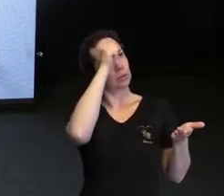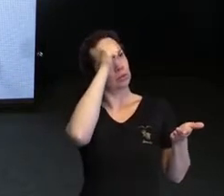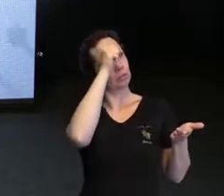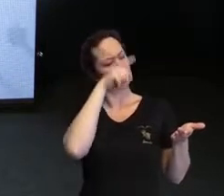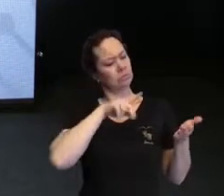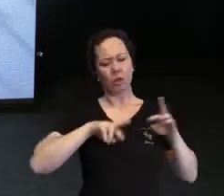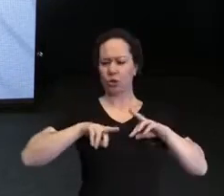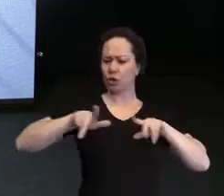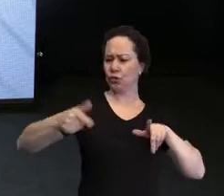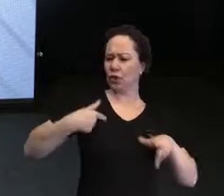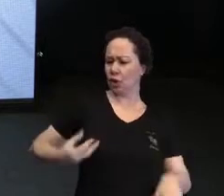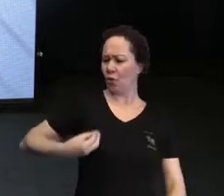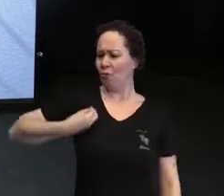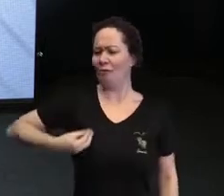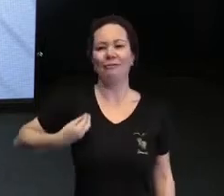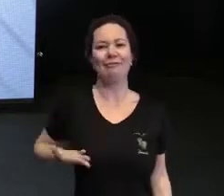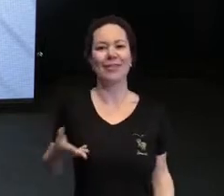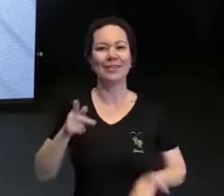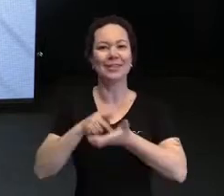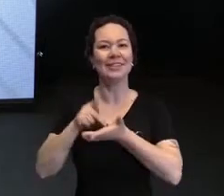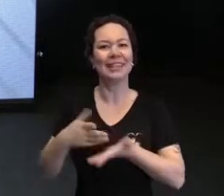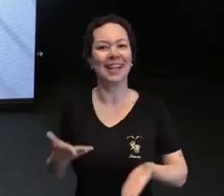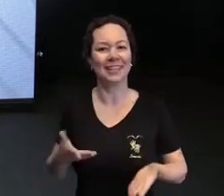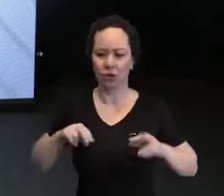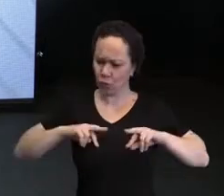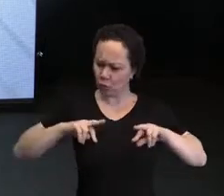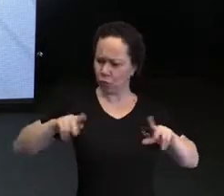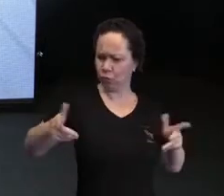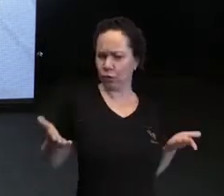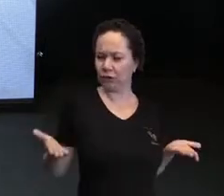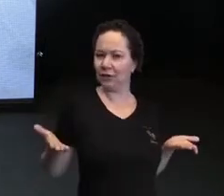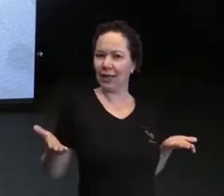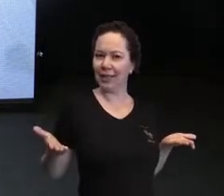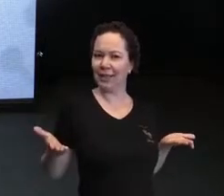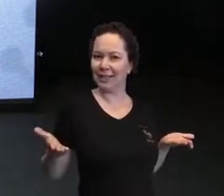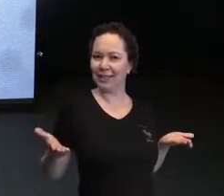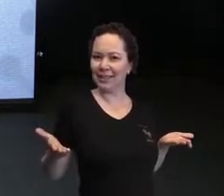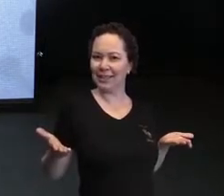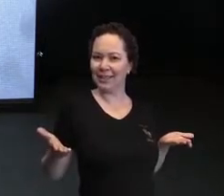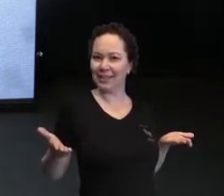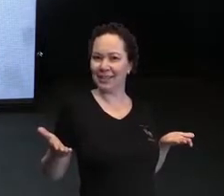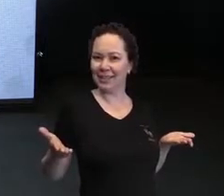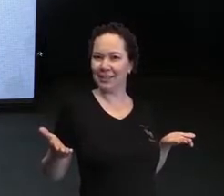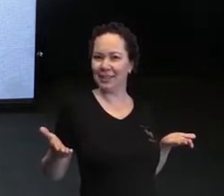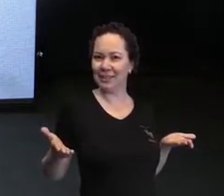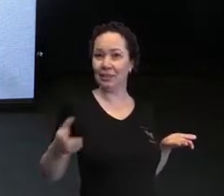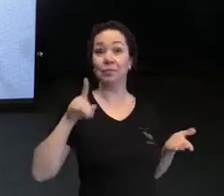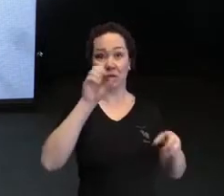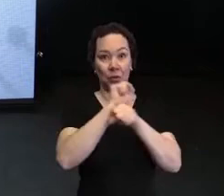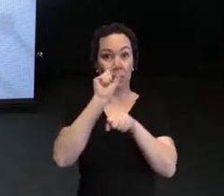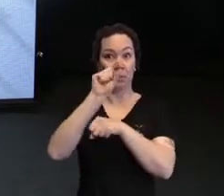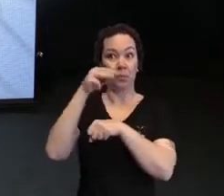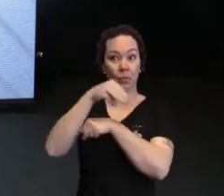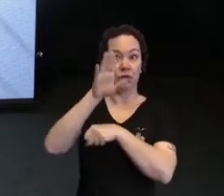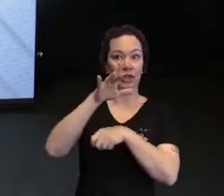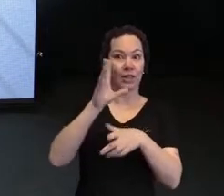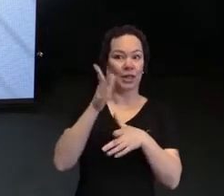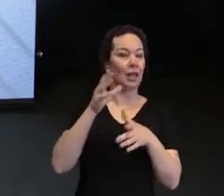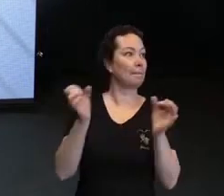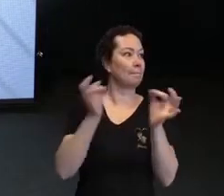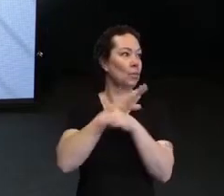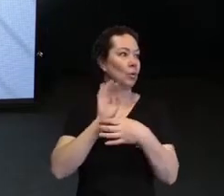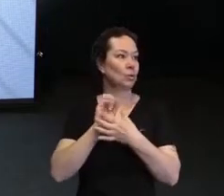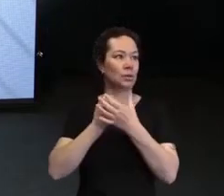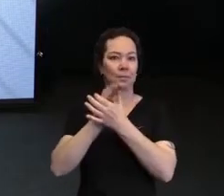vivi ou daquilo que eu convivi. Era fruto. Vamos ver. Só um minutinho. pessoal falou que está funcionando